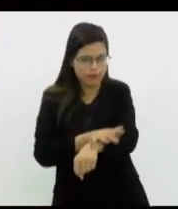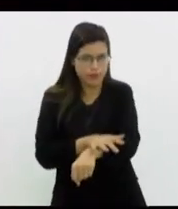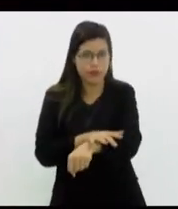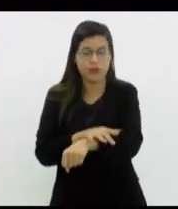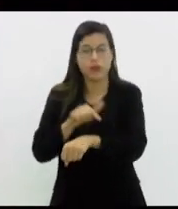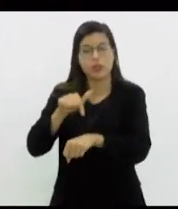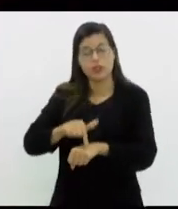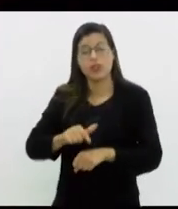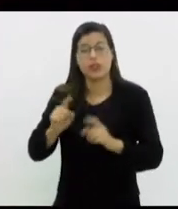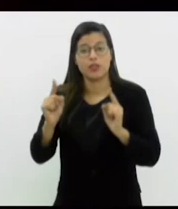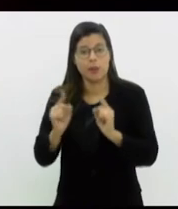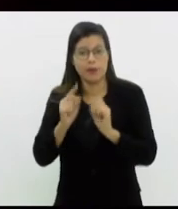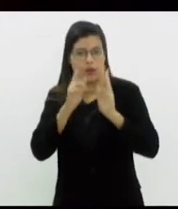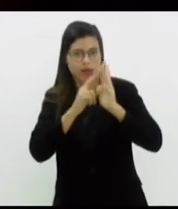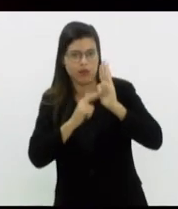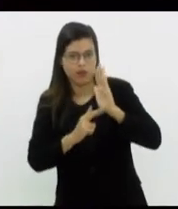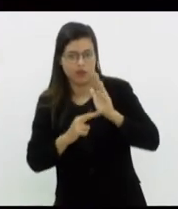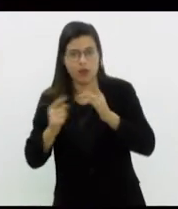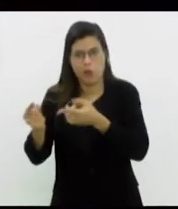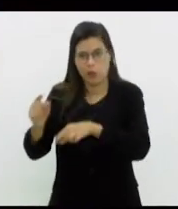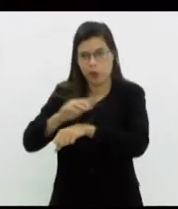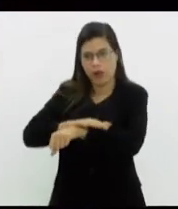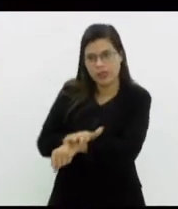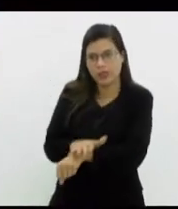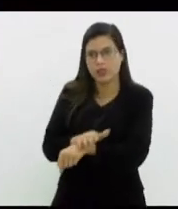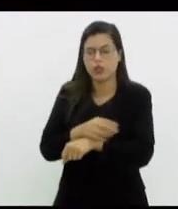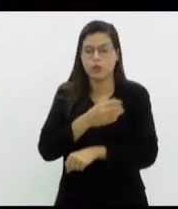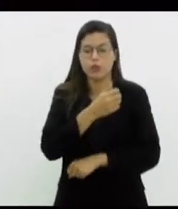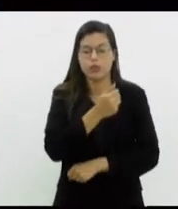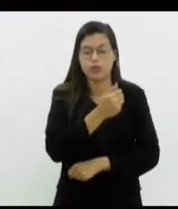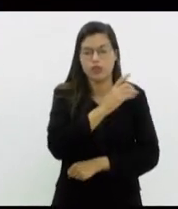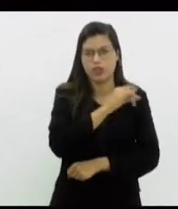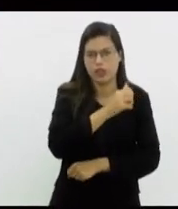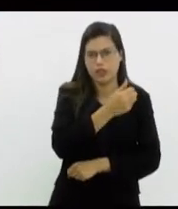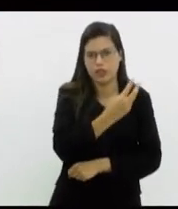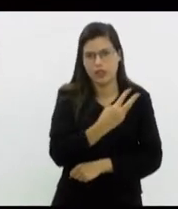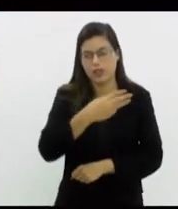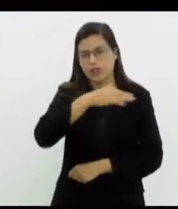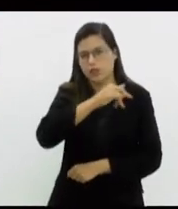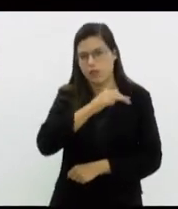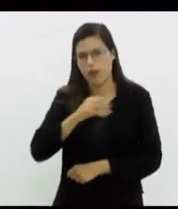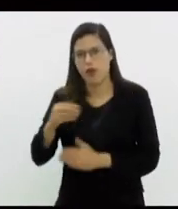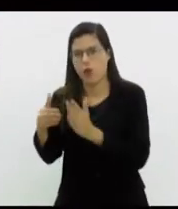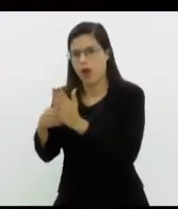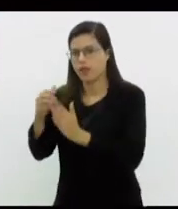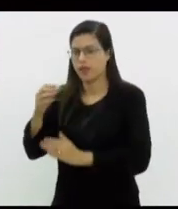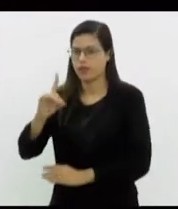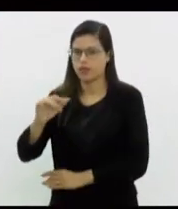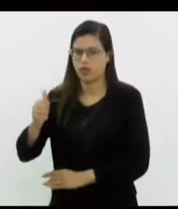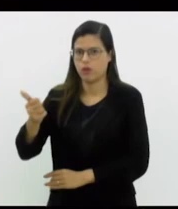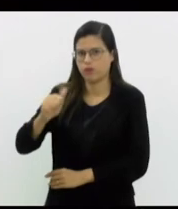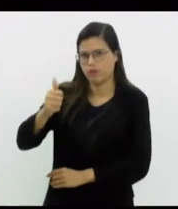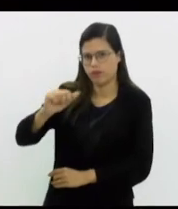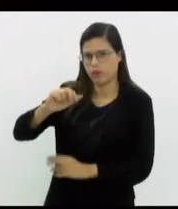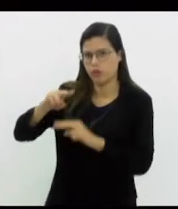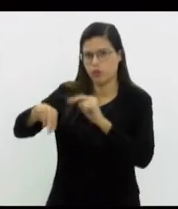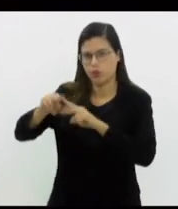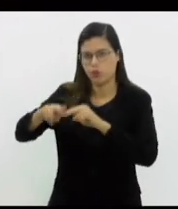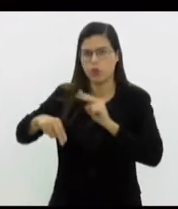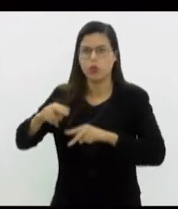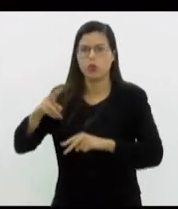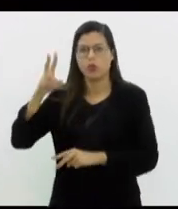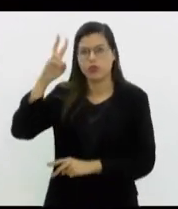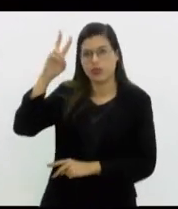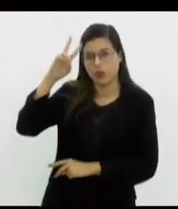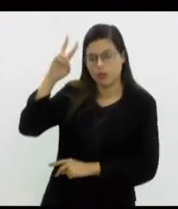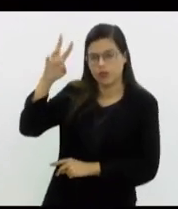Antirracista fica em cartaz do dia 13 de maio ao dia 11 de junho, sempre às segundas e terças, às sete da